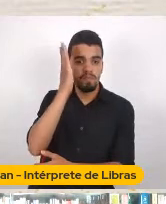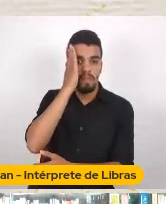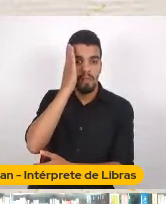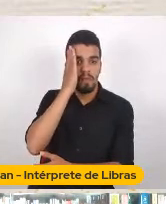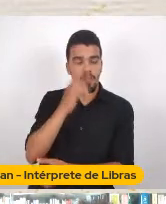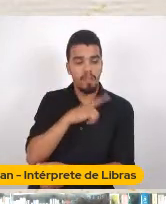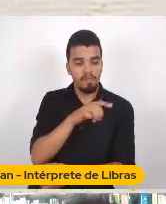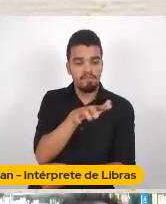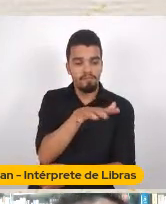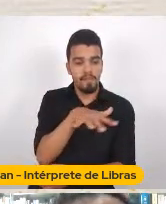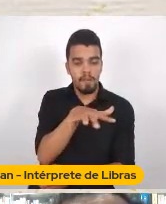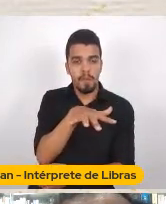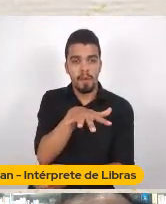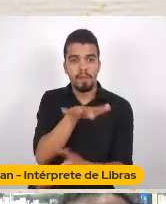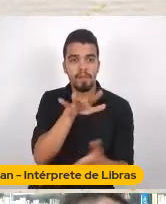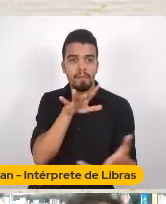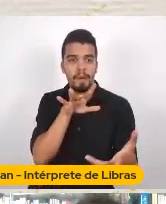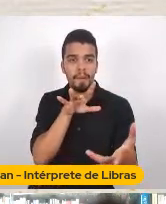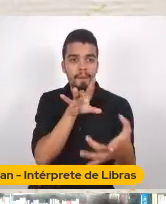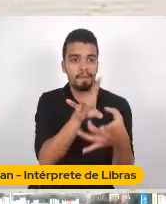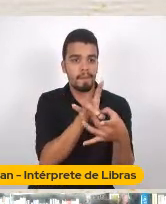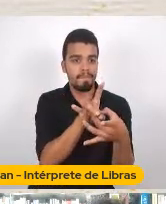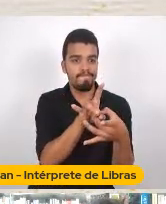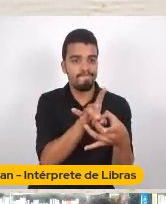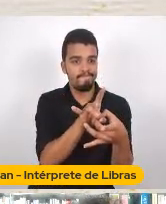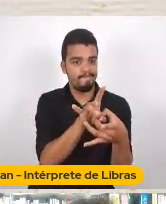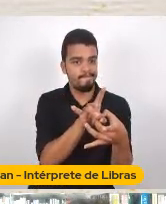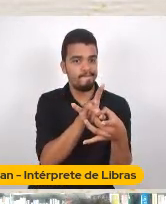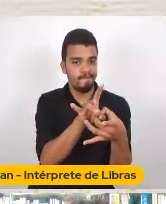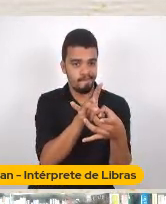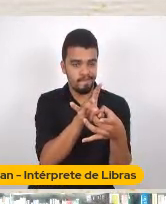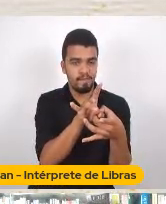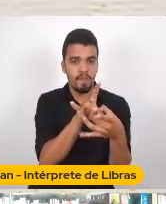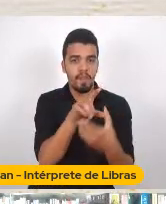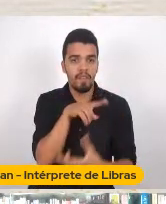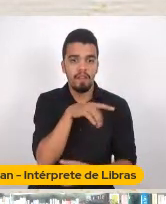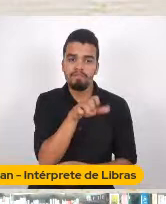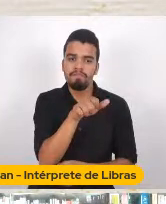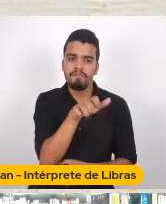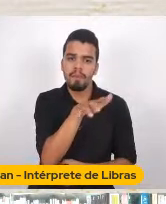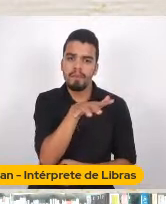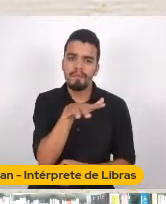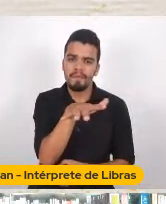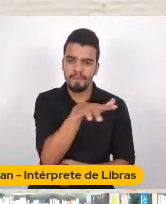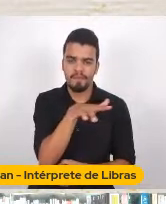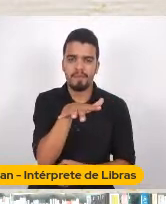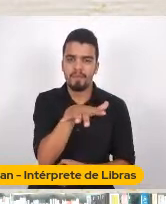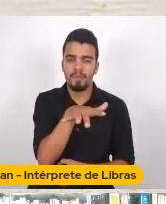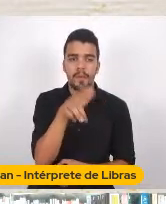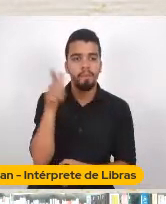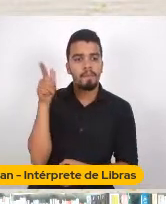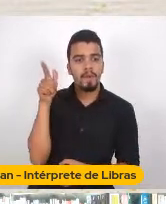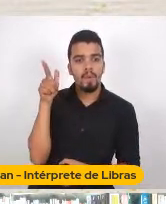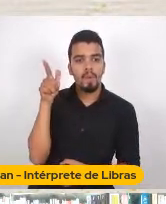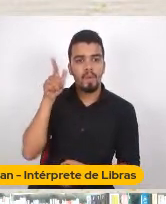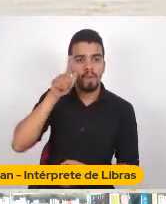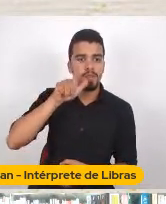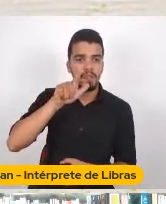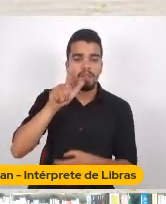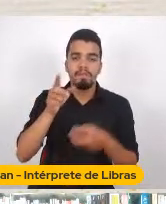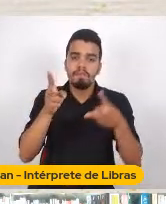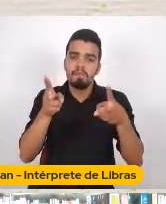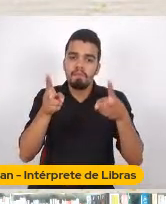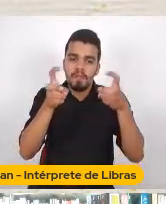A ideia Do território E territorialidade Ela consegue ter Essa ideia De territorialidade Como